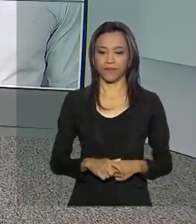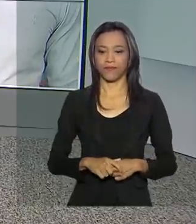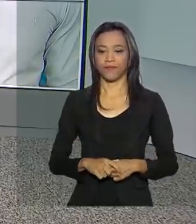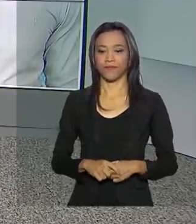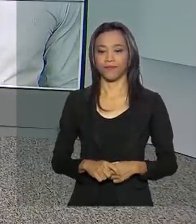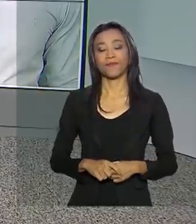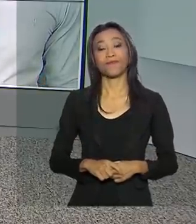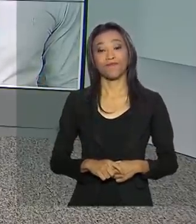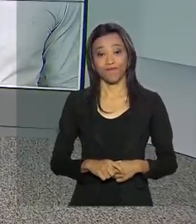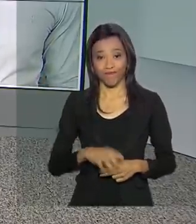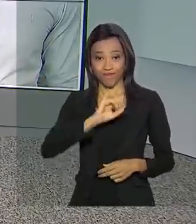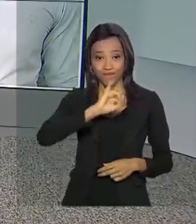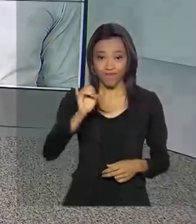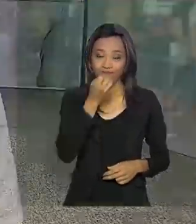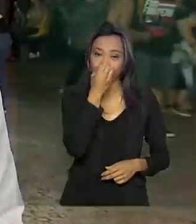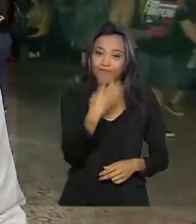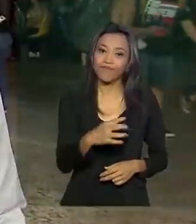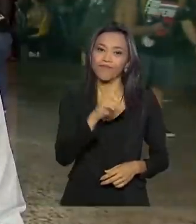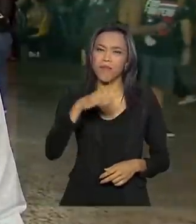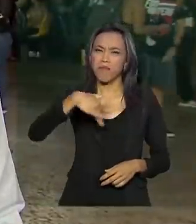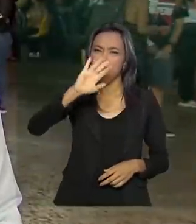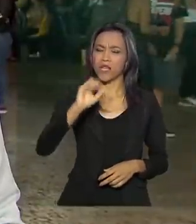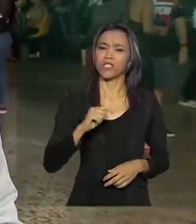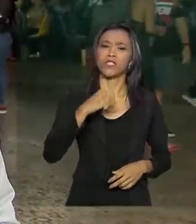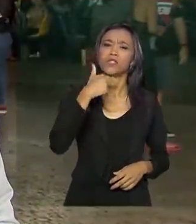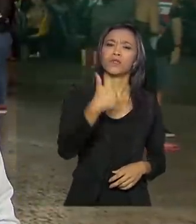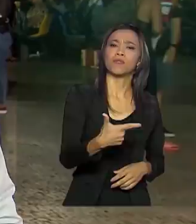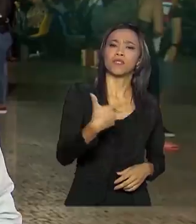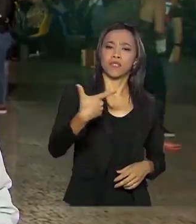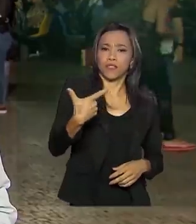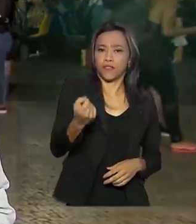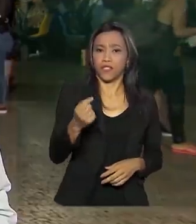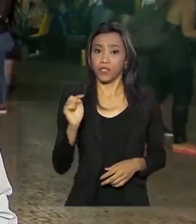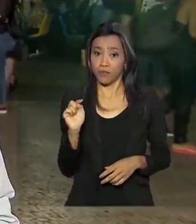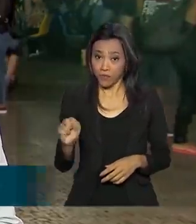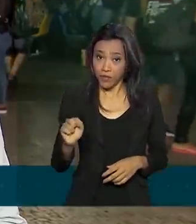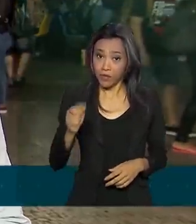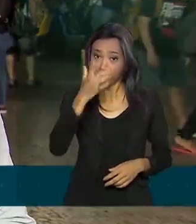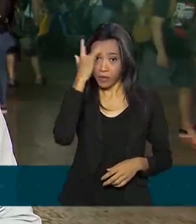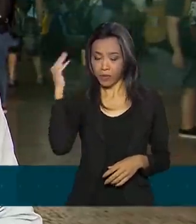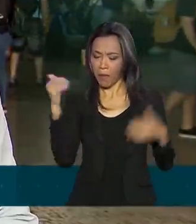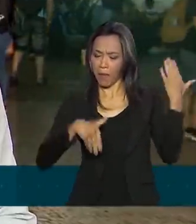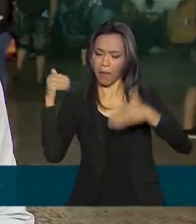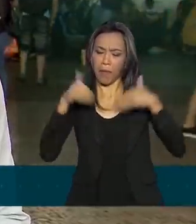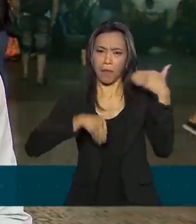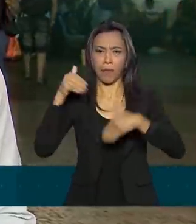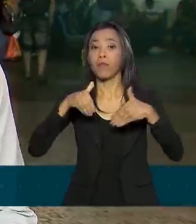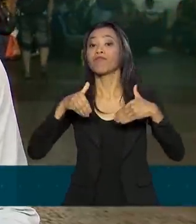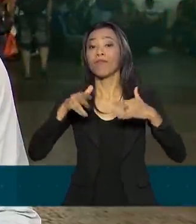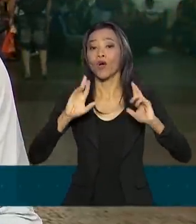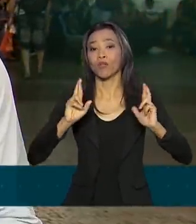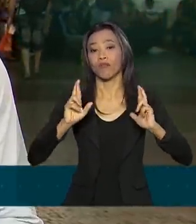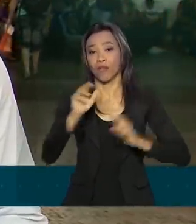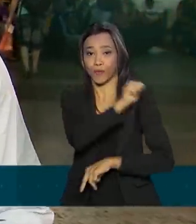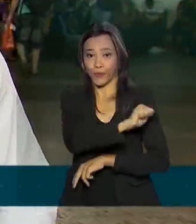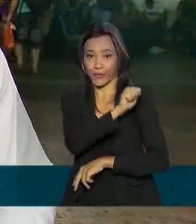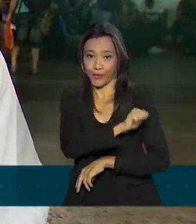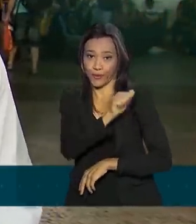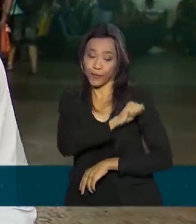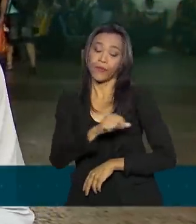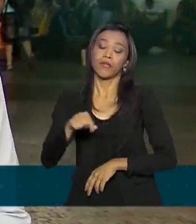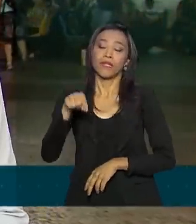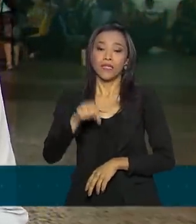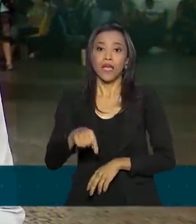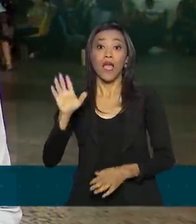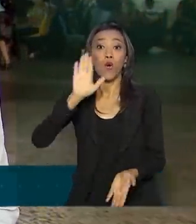Oi, Mara. Bom dia. Mais de 220 mil passageiros devem passar aqui pela rodoviária do Rio de Janeiro neste feriadão, que é